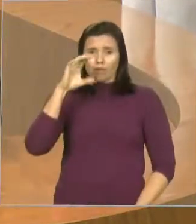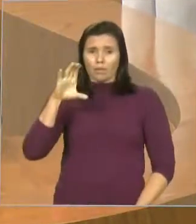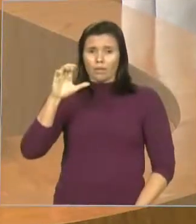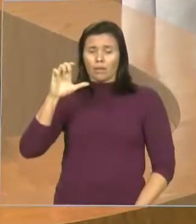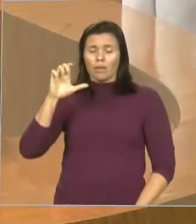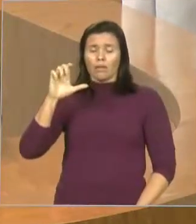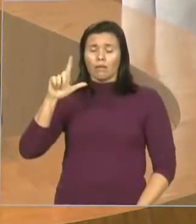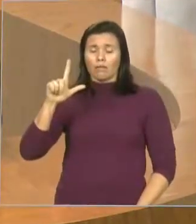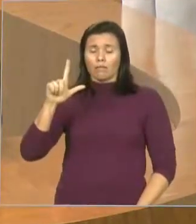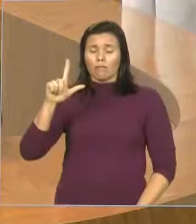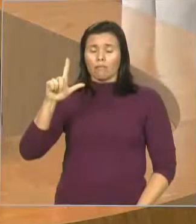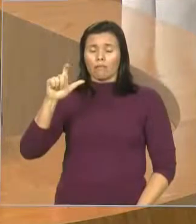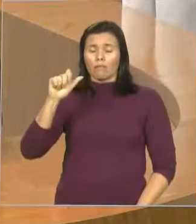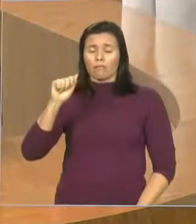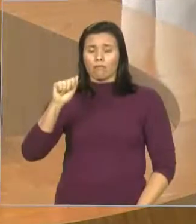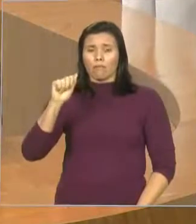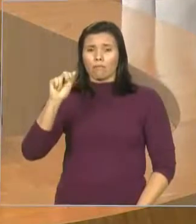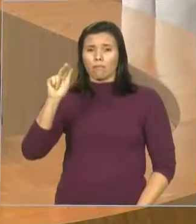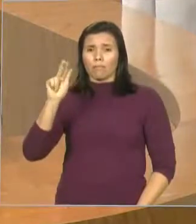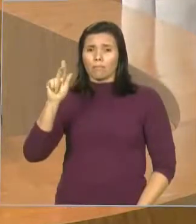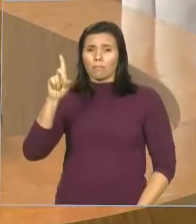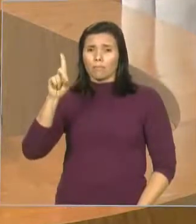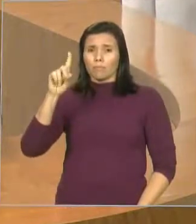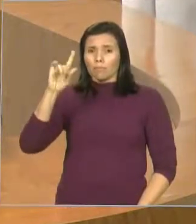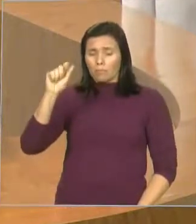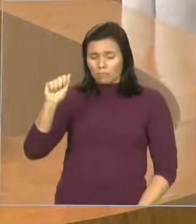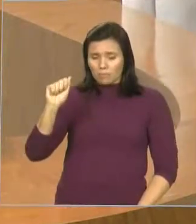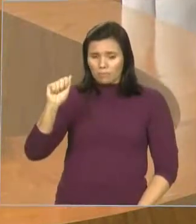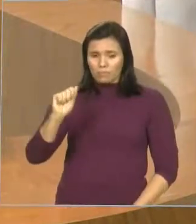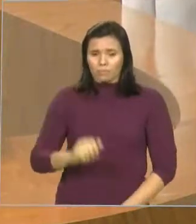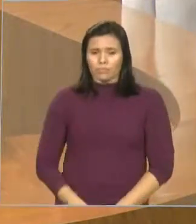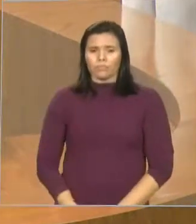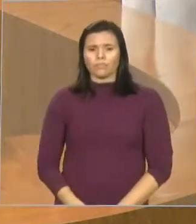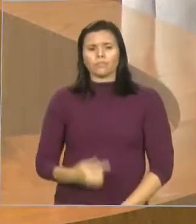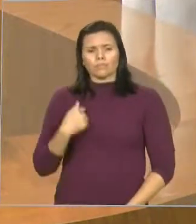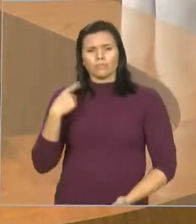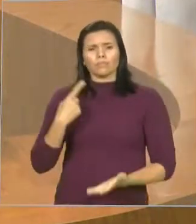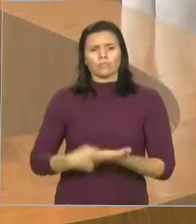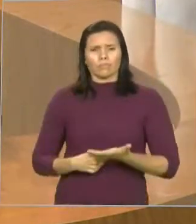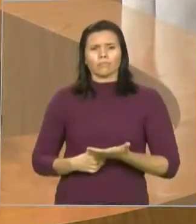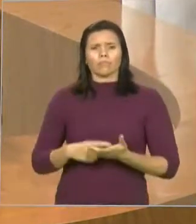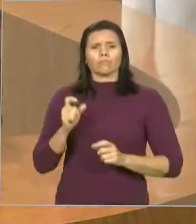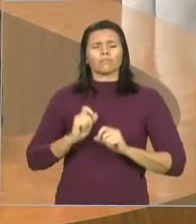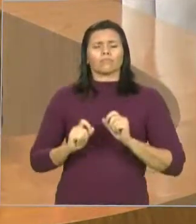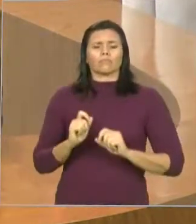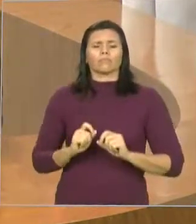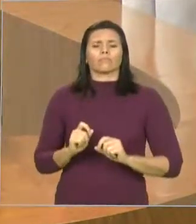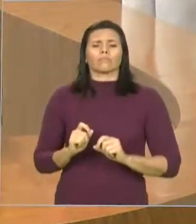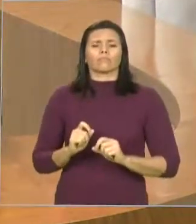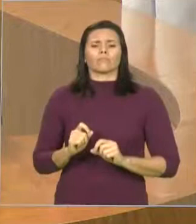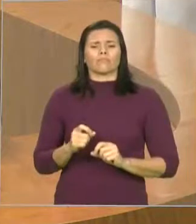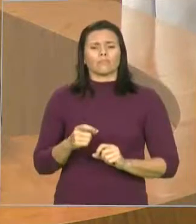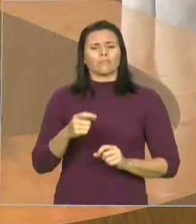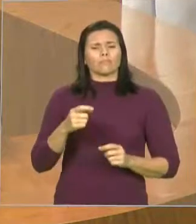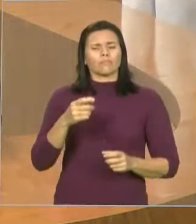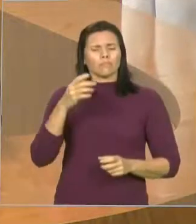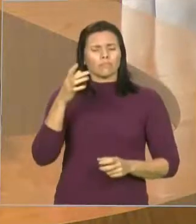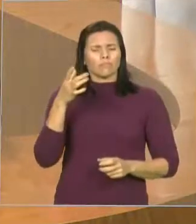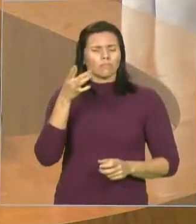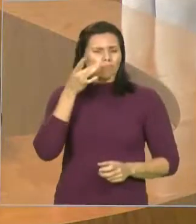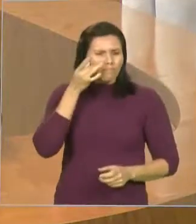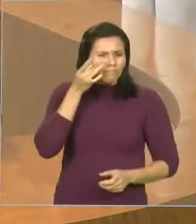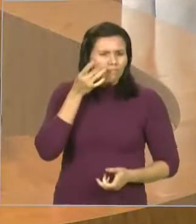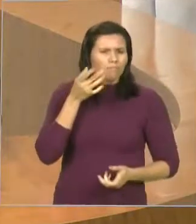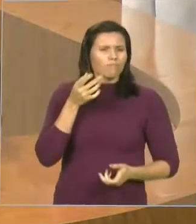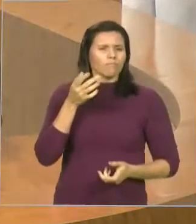assumimos os compromissos de encarar essas necessidades e de procurar soluções para cada uma.